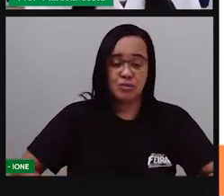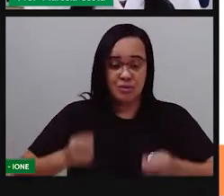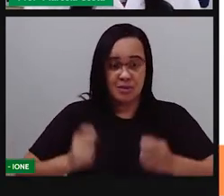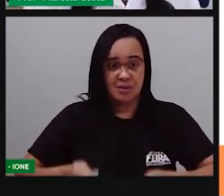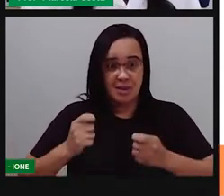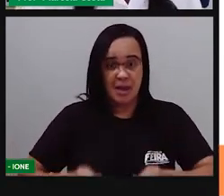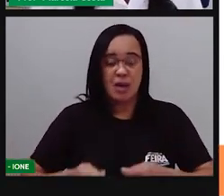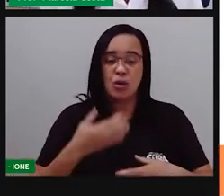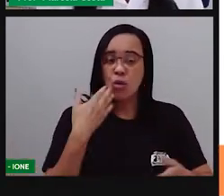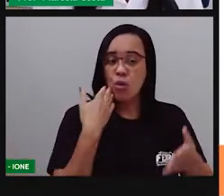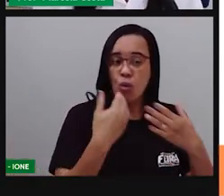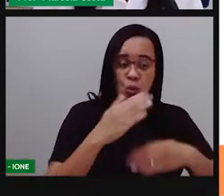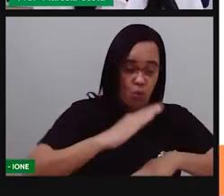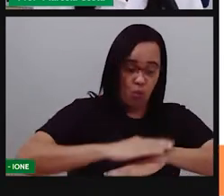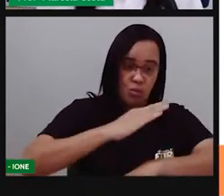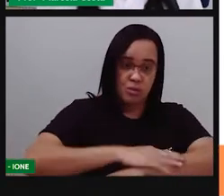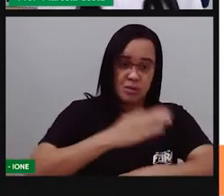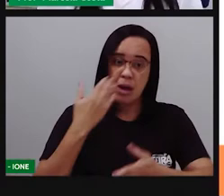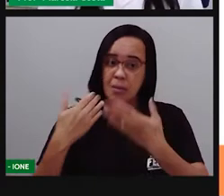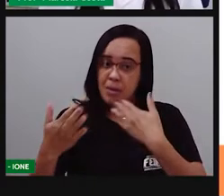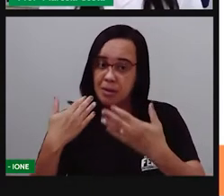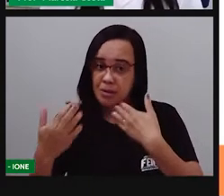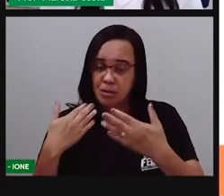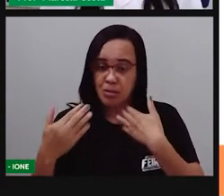batendo papo e o papo soltando vento.